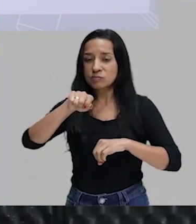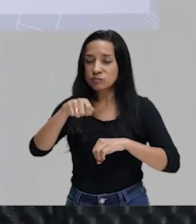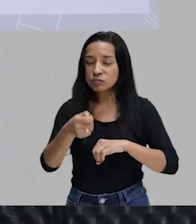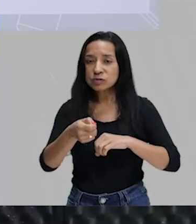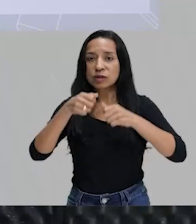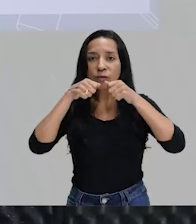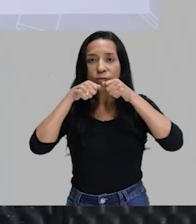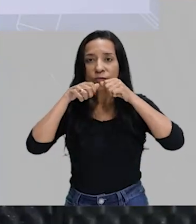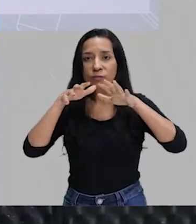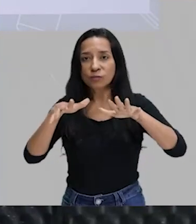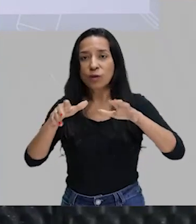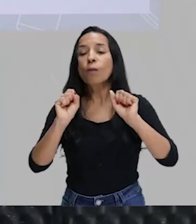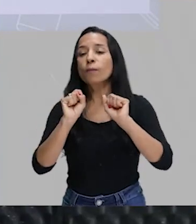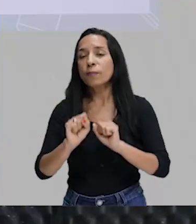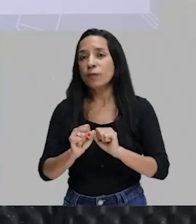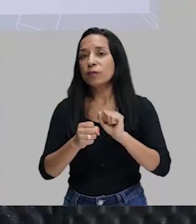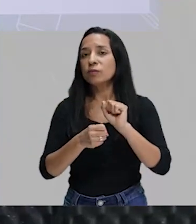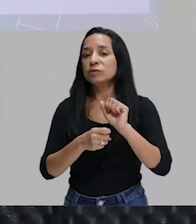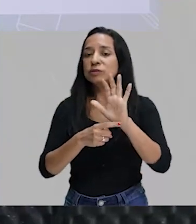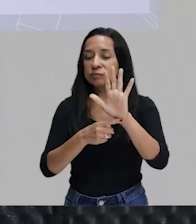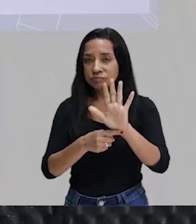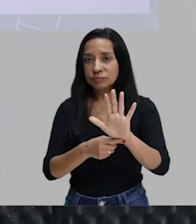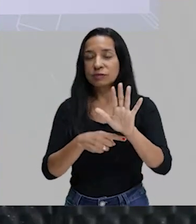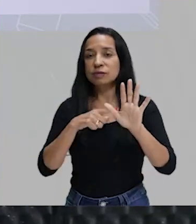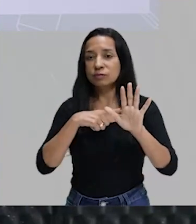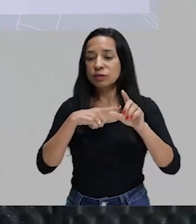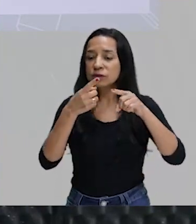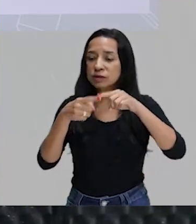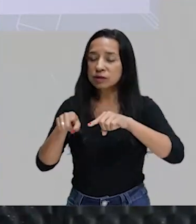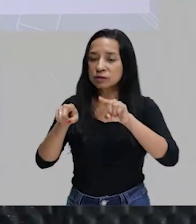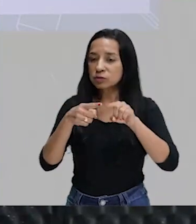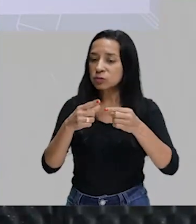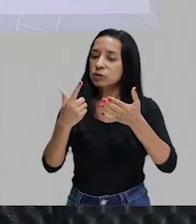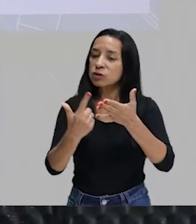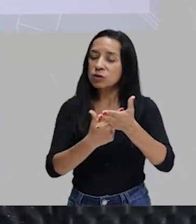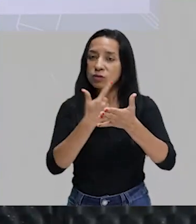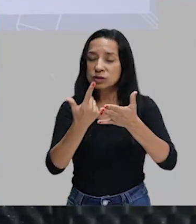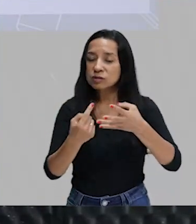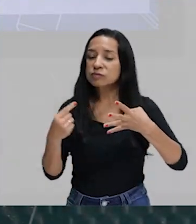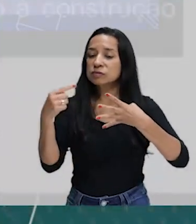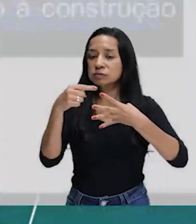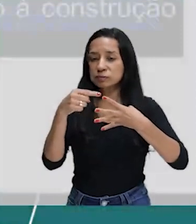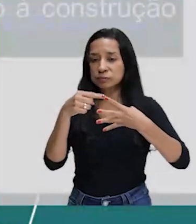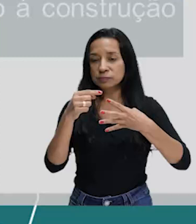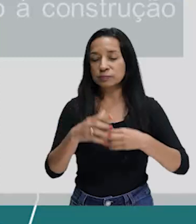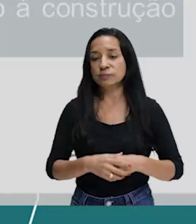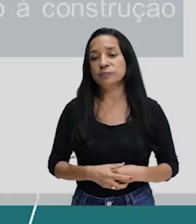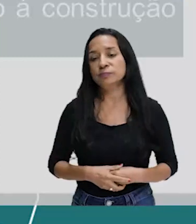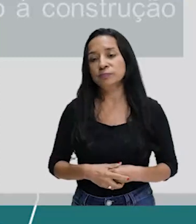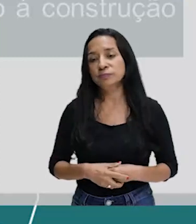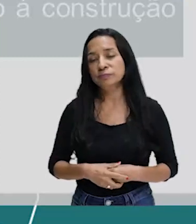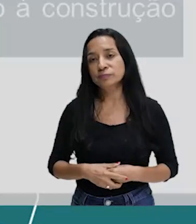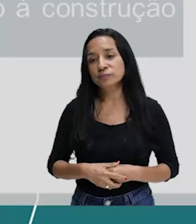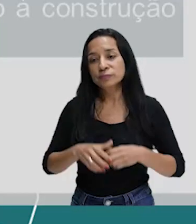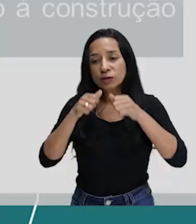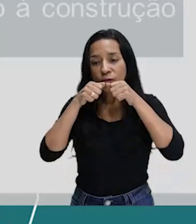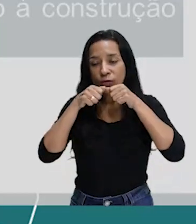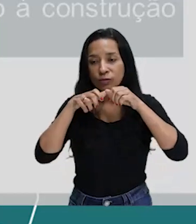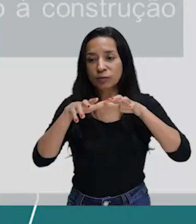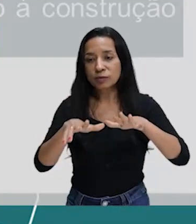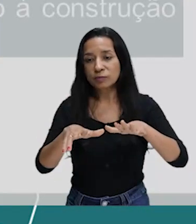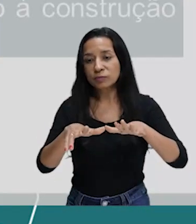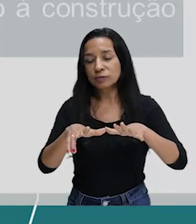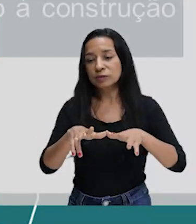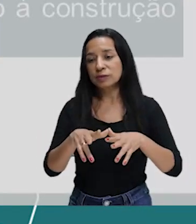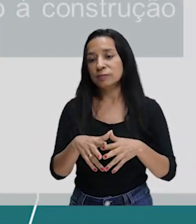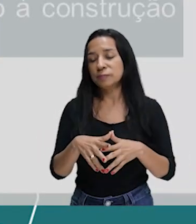canções, em obras simbolistas. Tá bom? Tá aqui. Já falei a onomatopeia. Busca